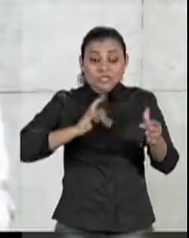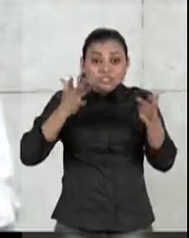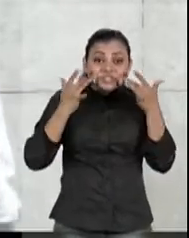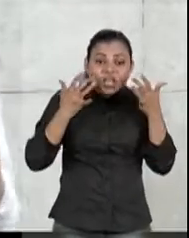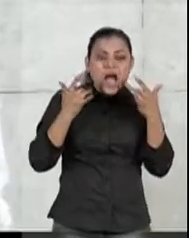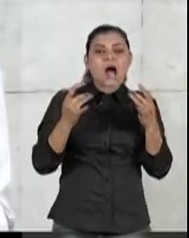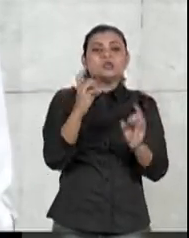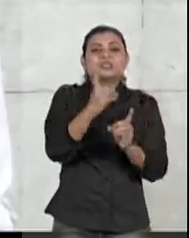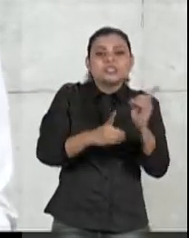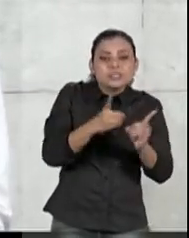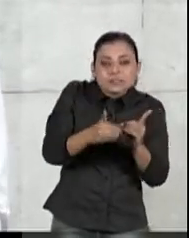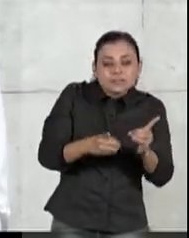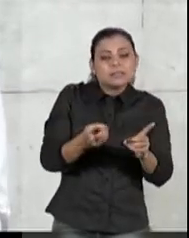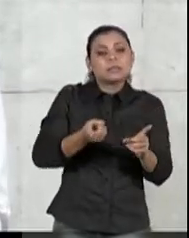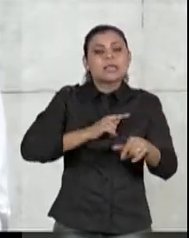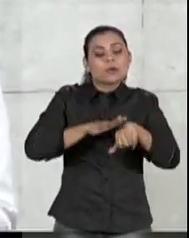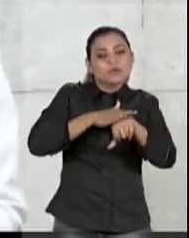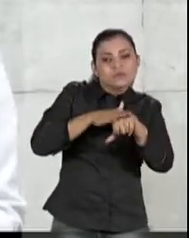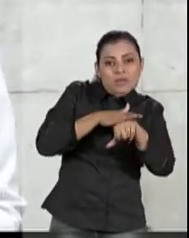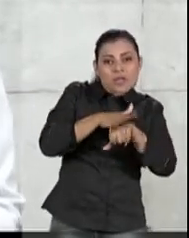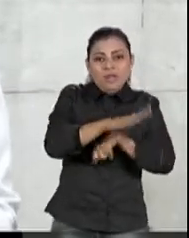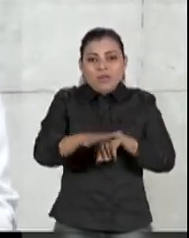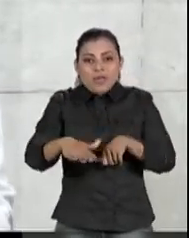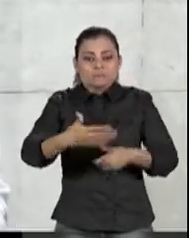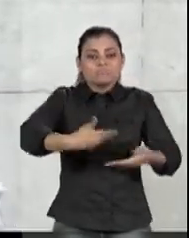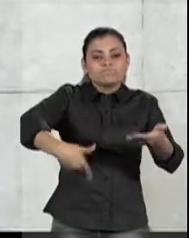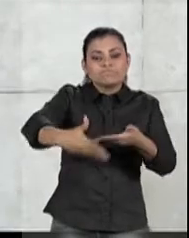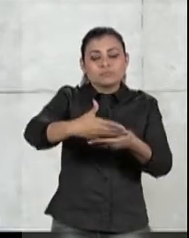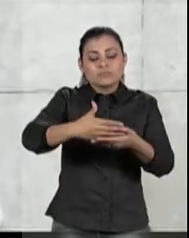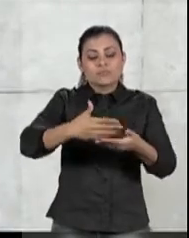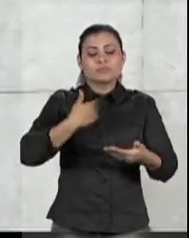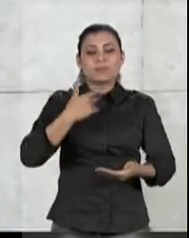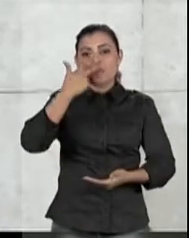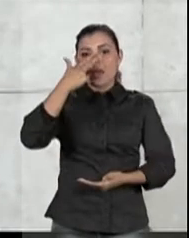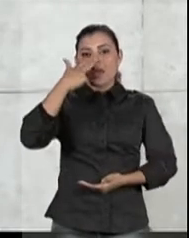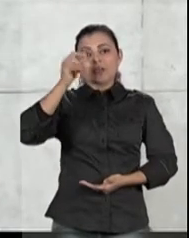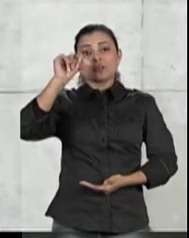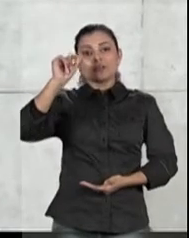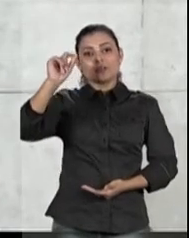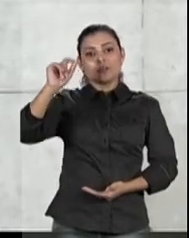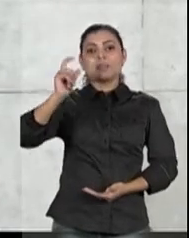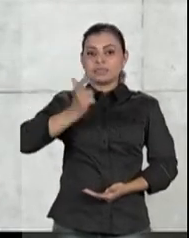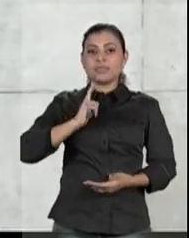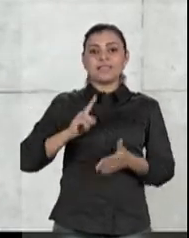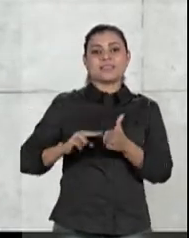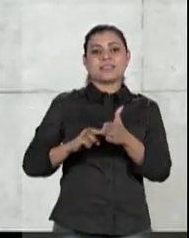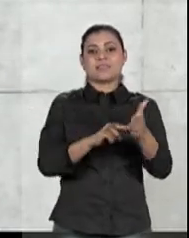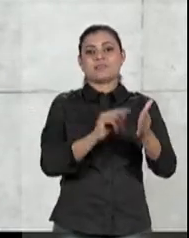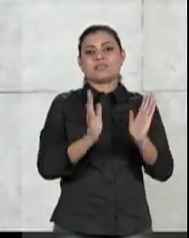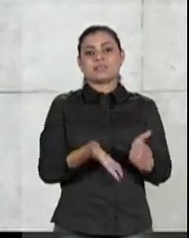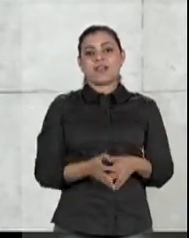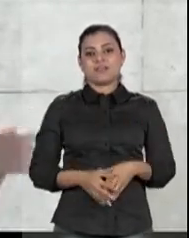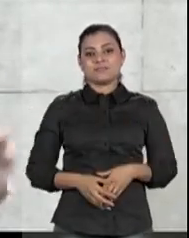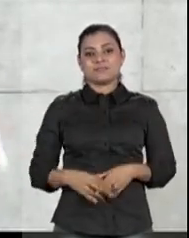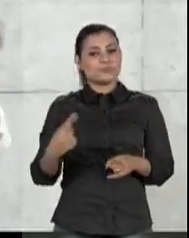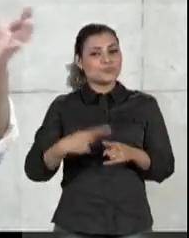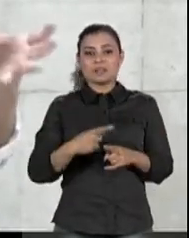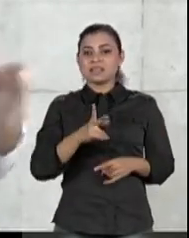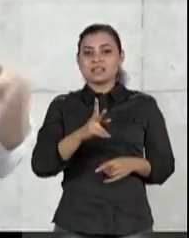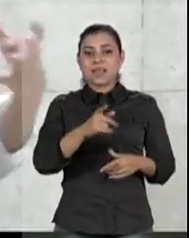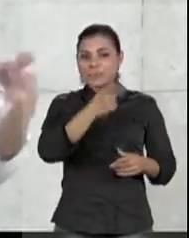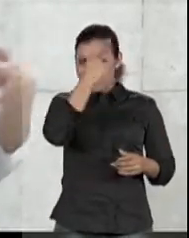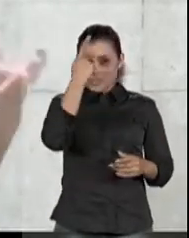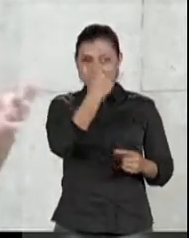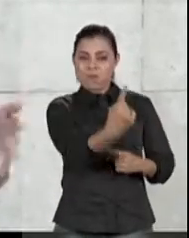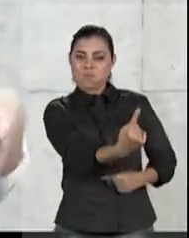dinâmica, com conversa com as crianças, elas saem de lá com alguma denúncia pronta para ser registrada, que veio